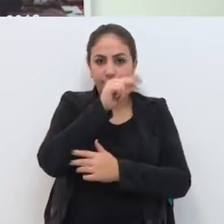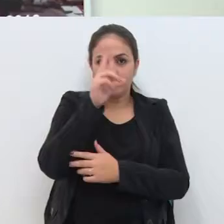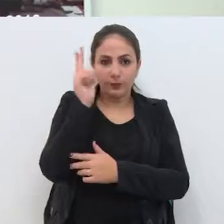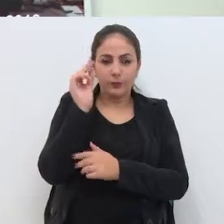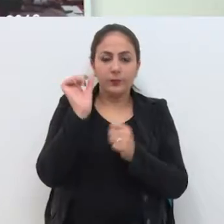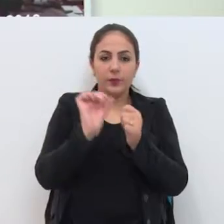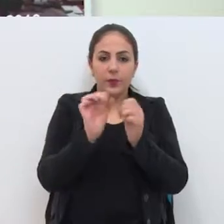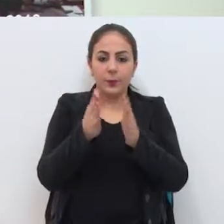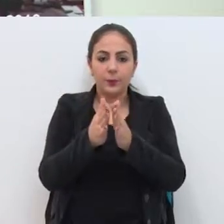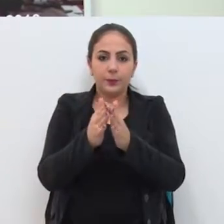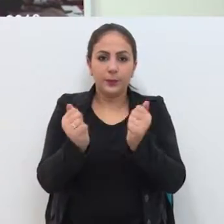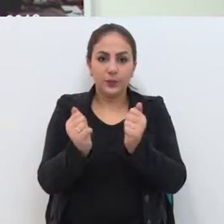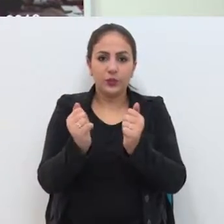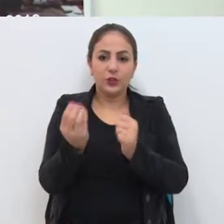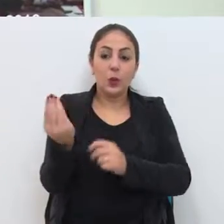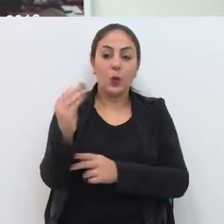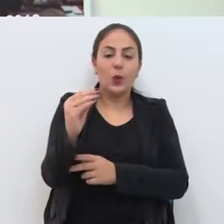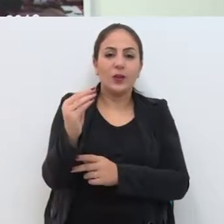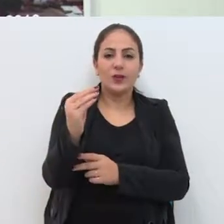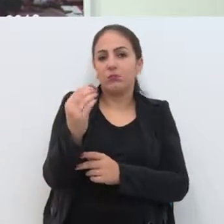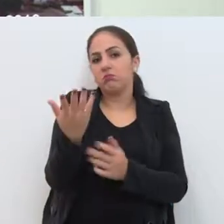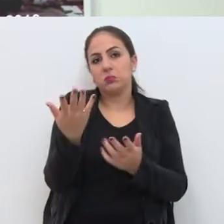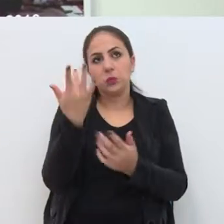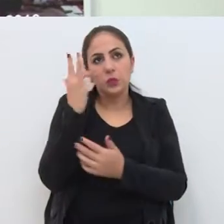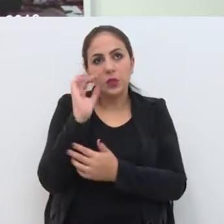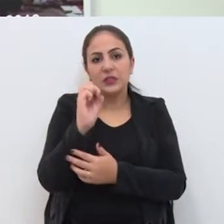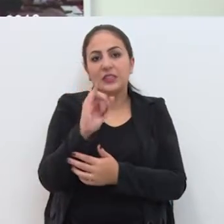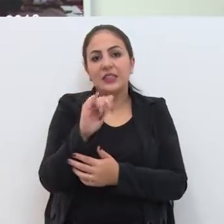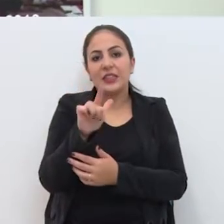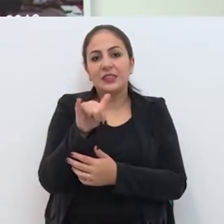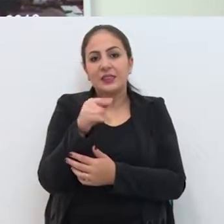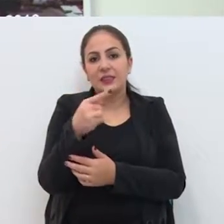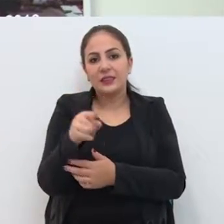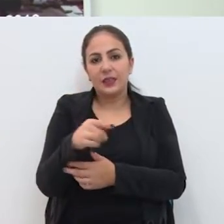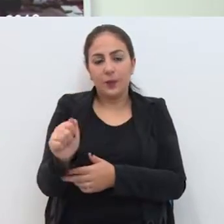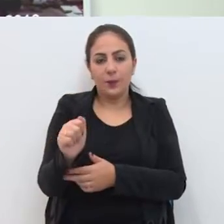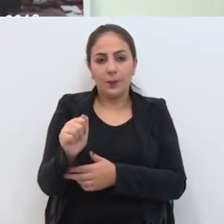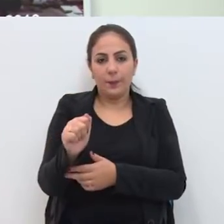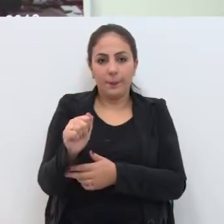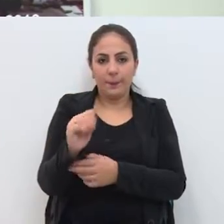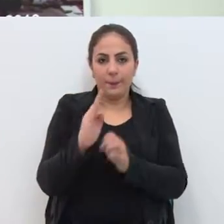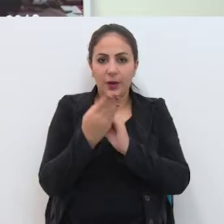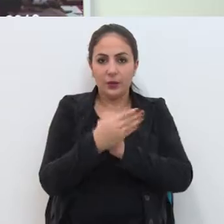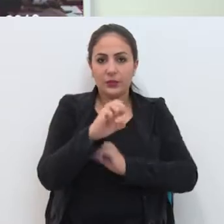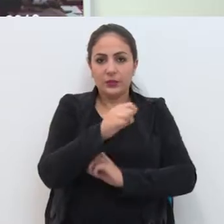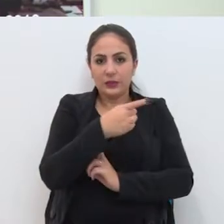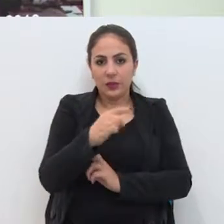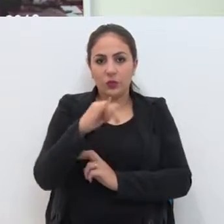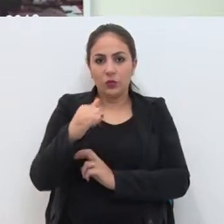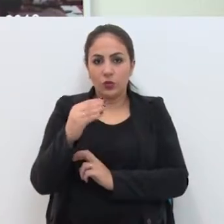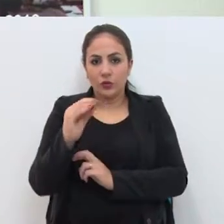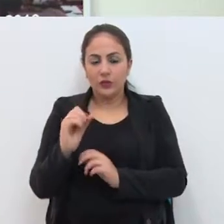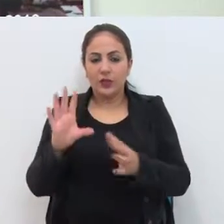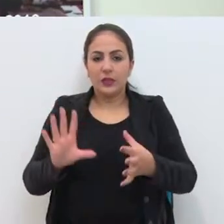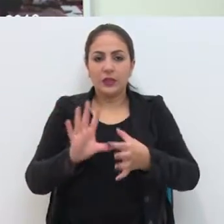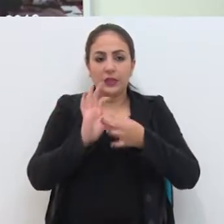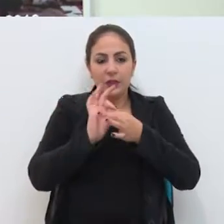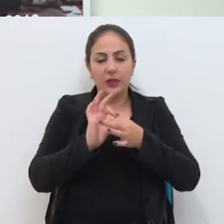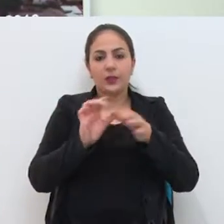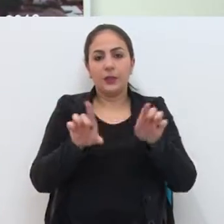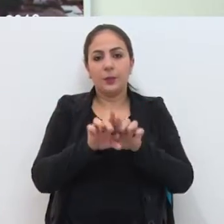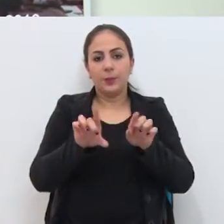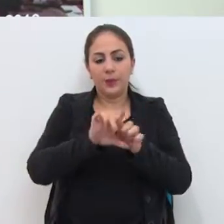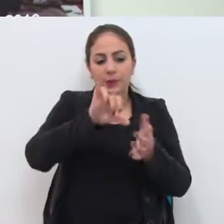poder público Fazendo esse pedido de sinalização Nesta área, que é uma área importante para o bairro São José Que liga a nossa comunidade, também o Parque